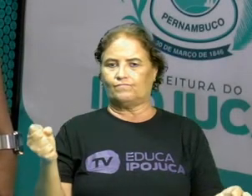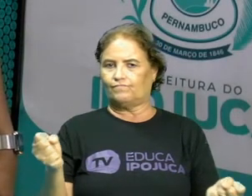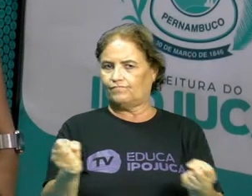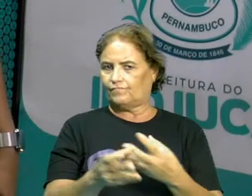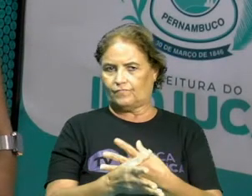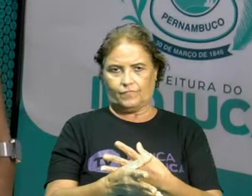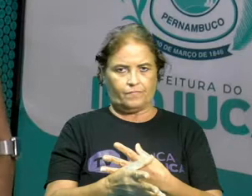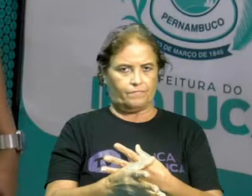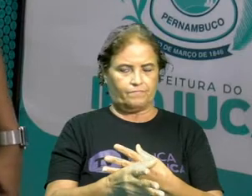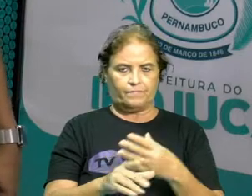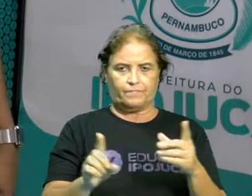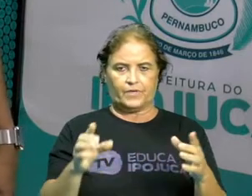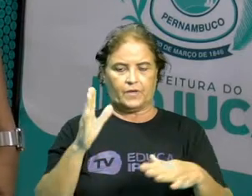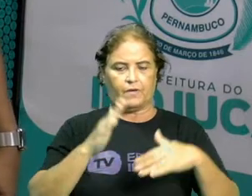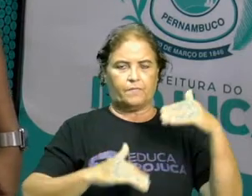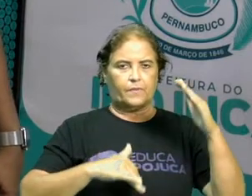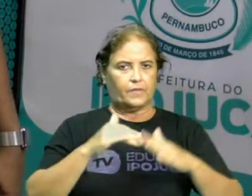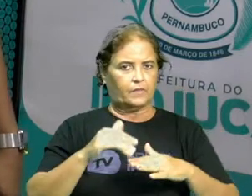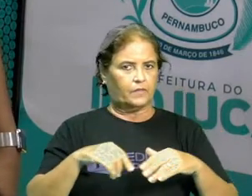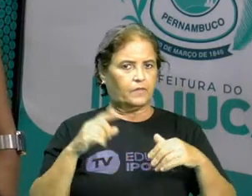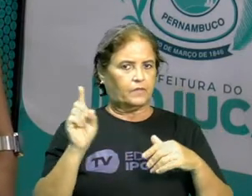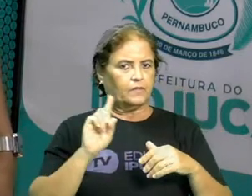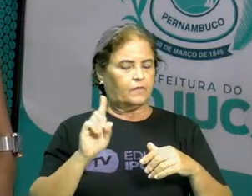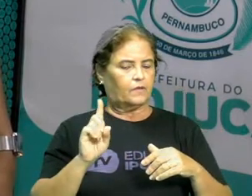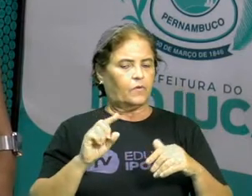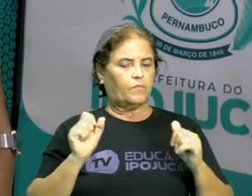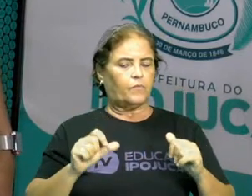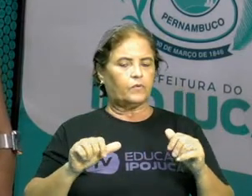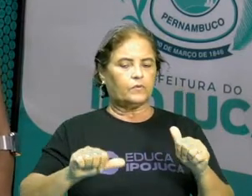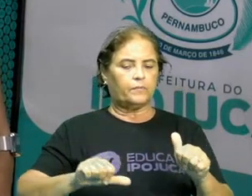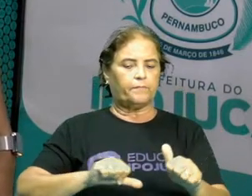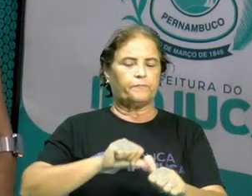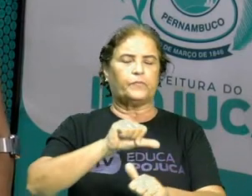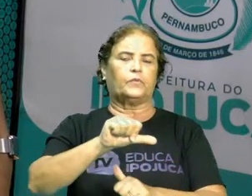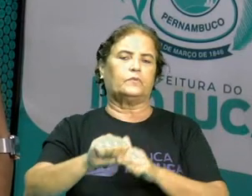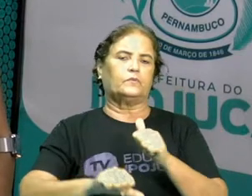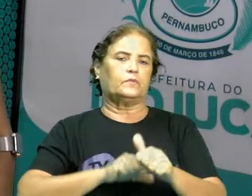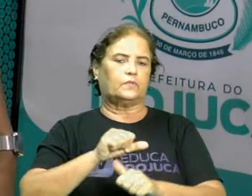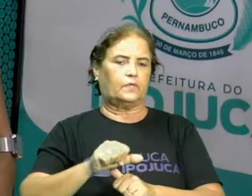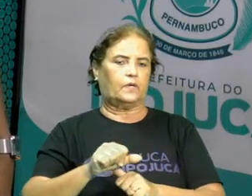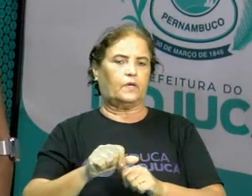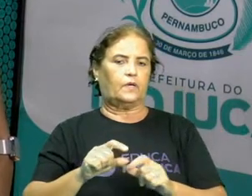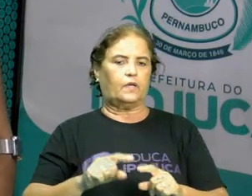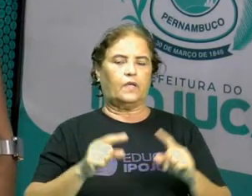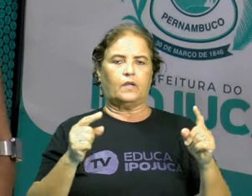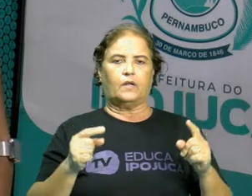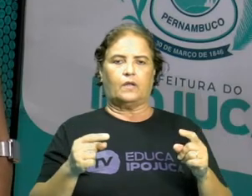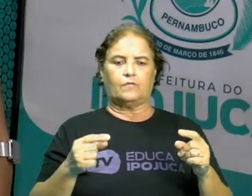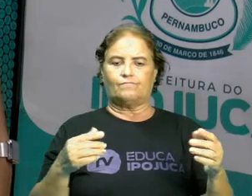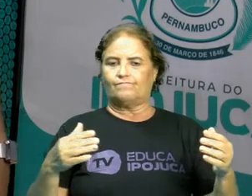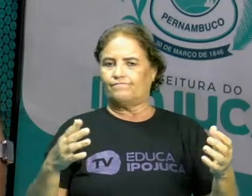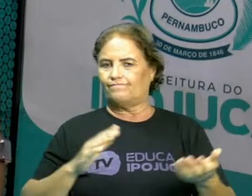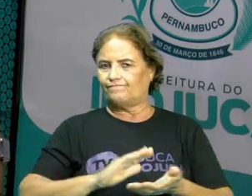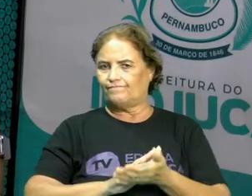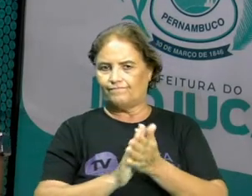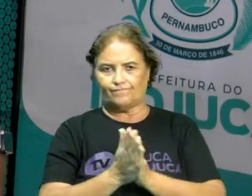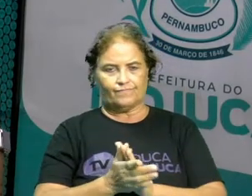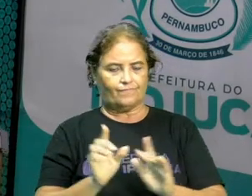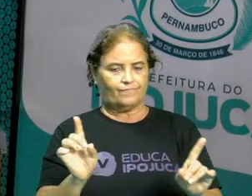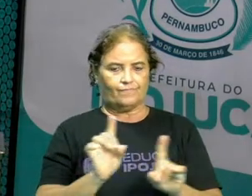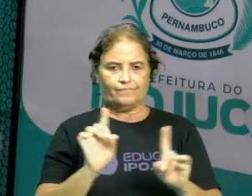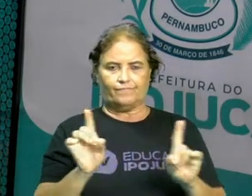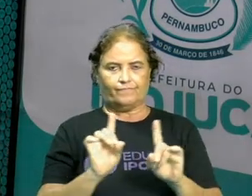transformar ela em outro tipo de matéria. Mas eu não posso destruir. Ela não vai deixar de existir.